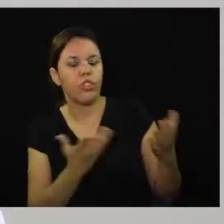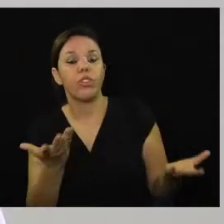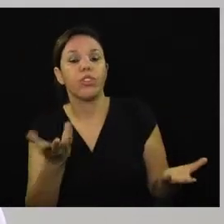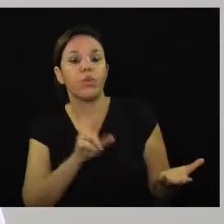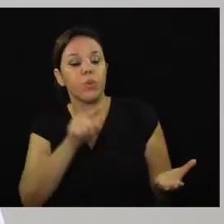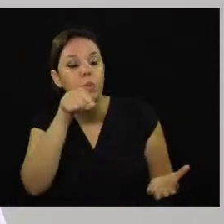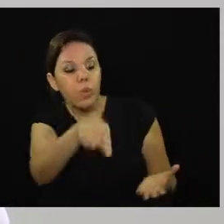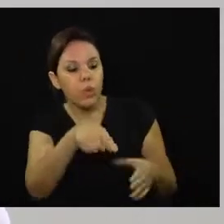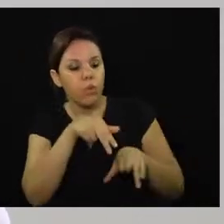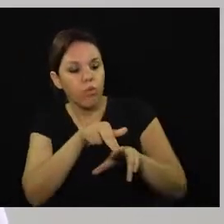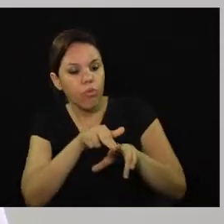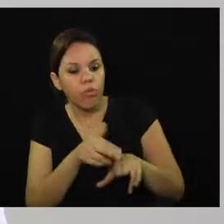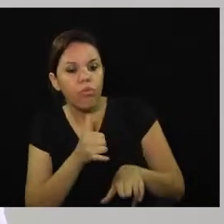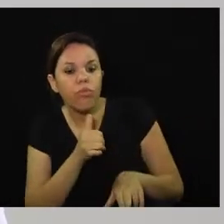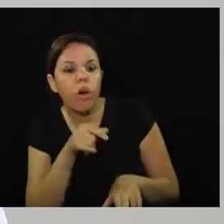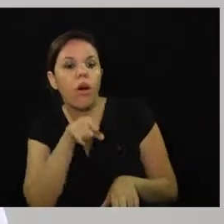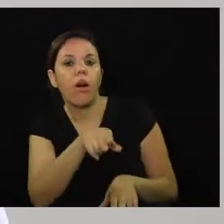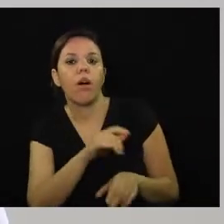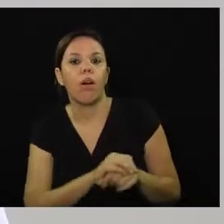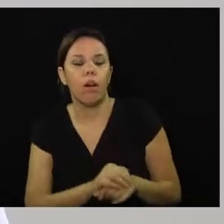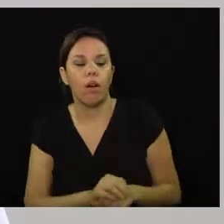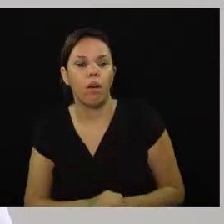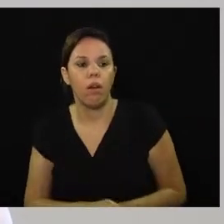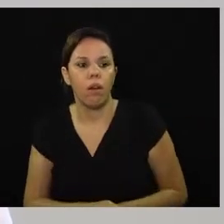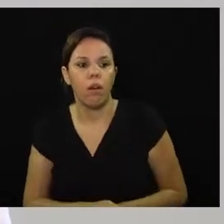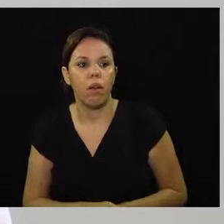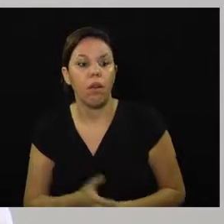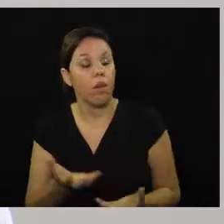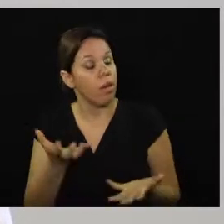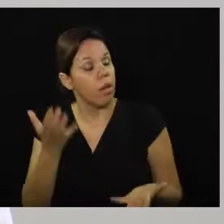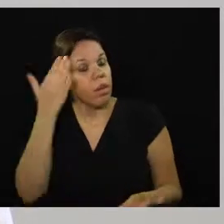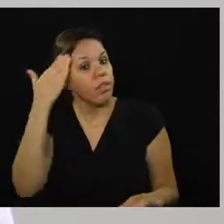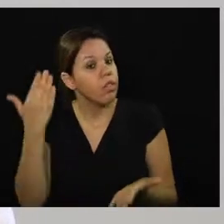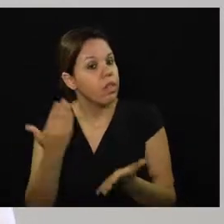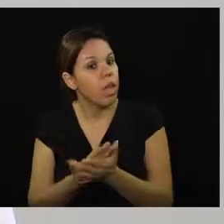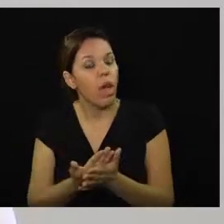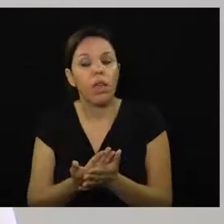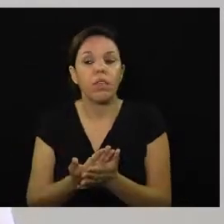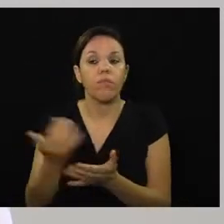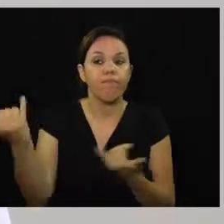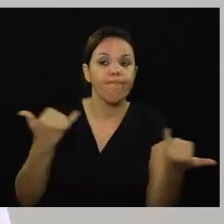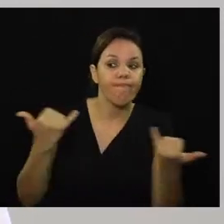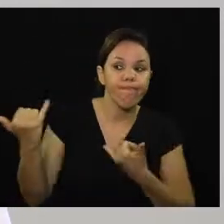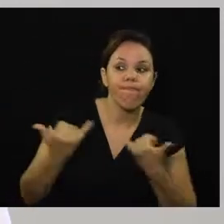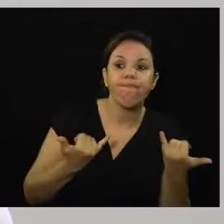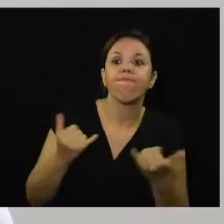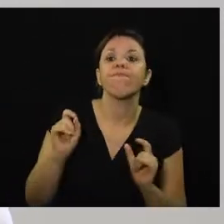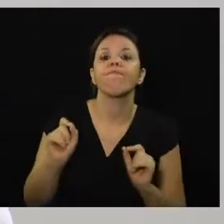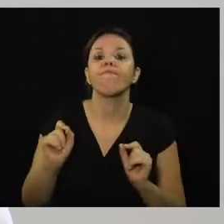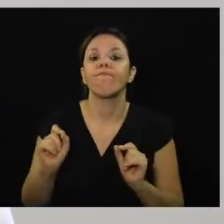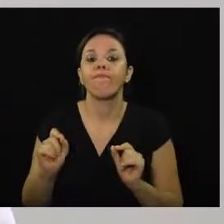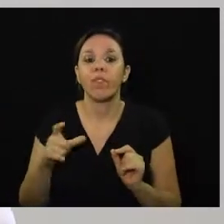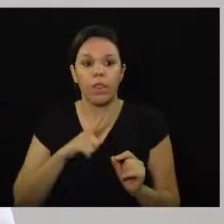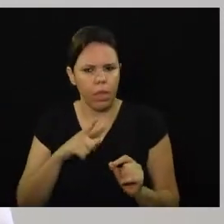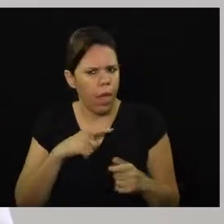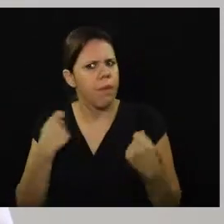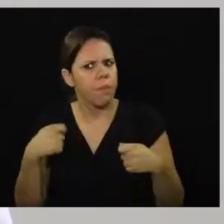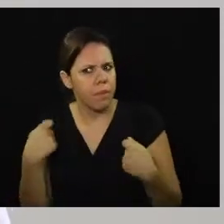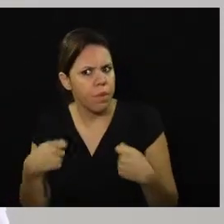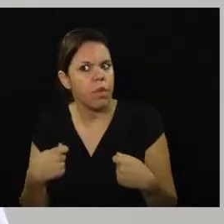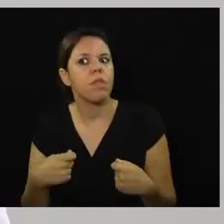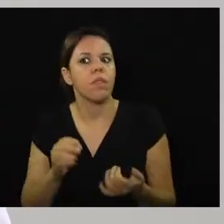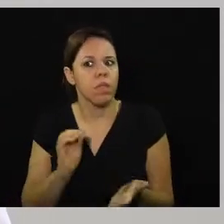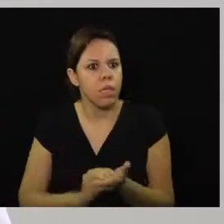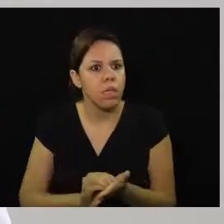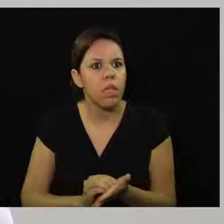meio de locomoção. Eu quero crer que pelos relatos que a mim chegaram há necessidade